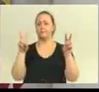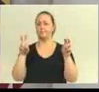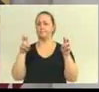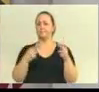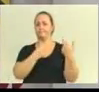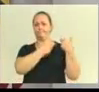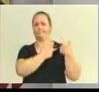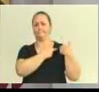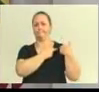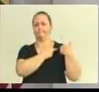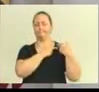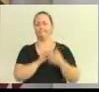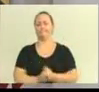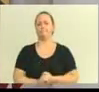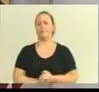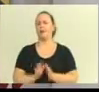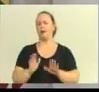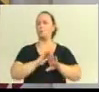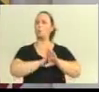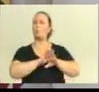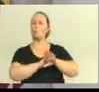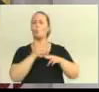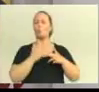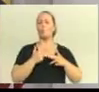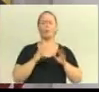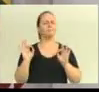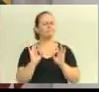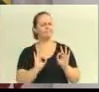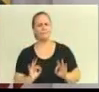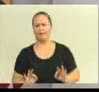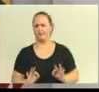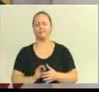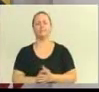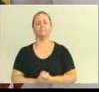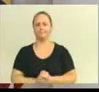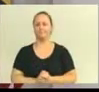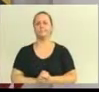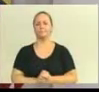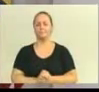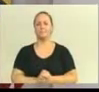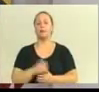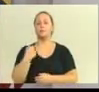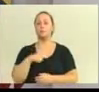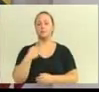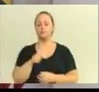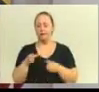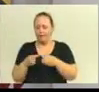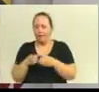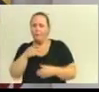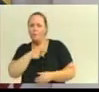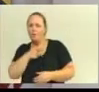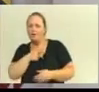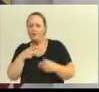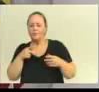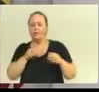demagogia, sem as questões partidárias interferirem na avaliação técnica sobre o tema. E é dessa